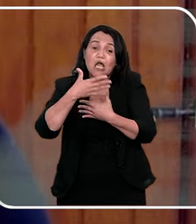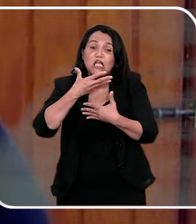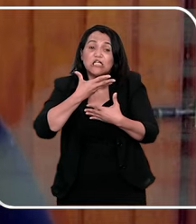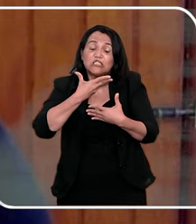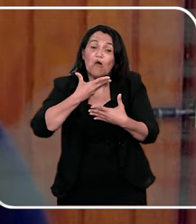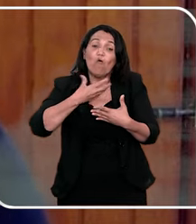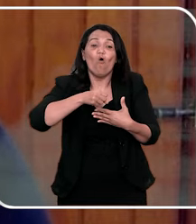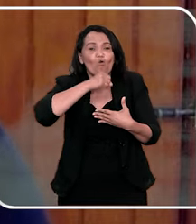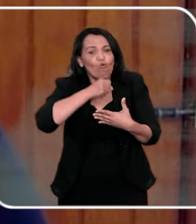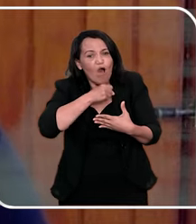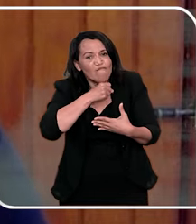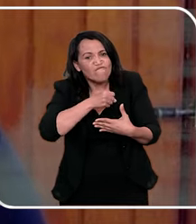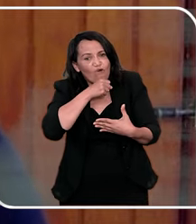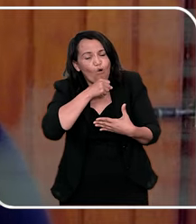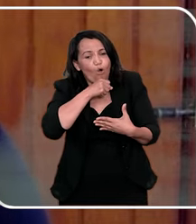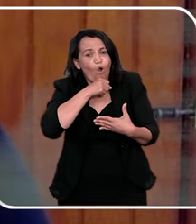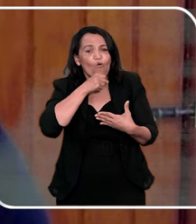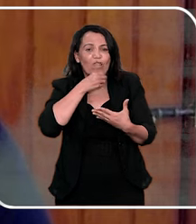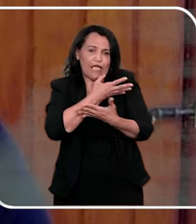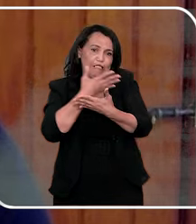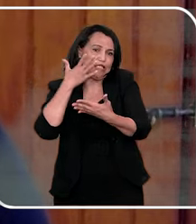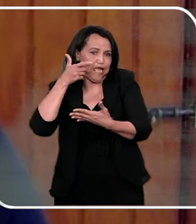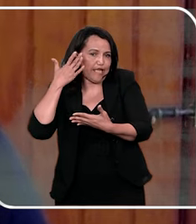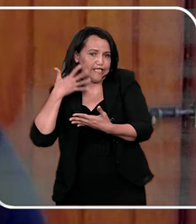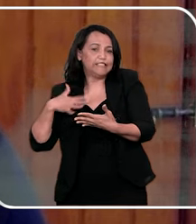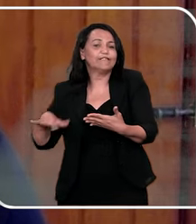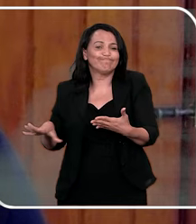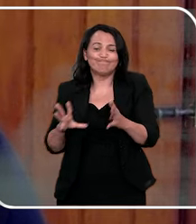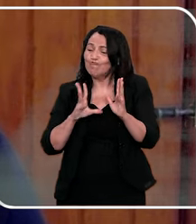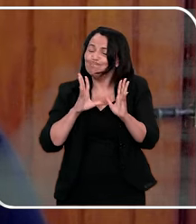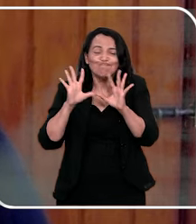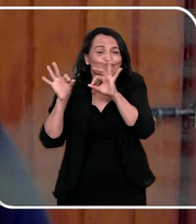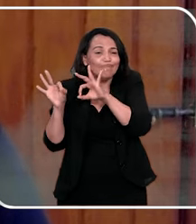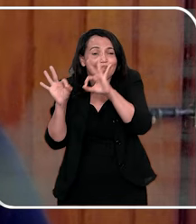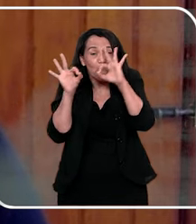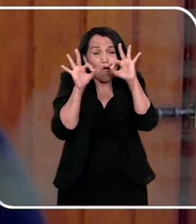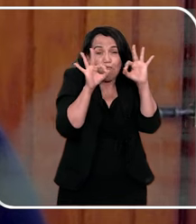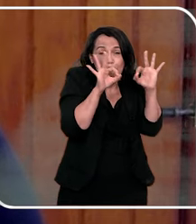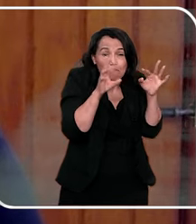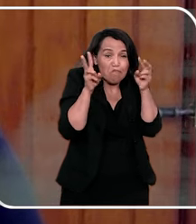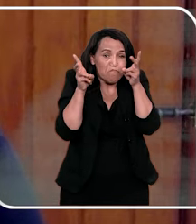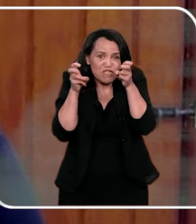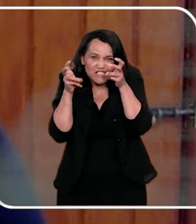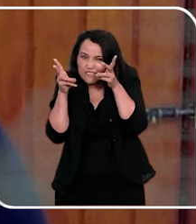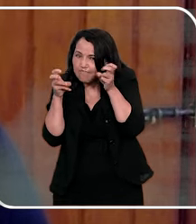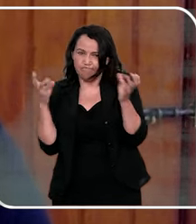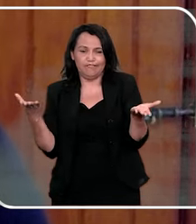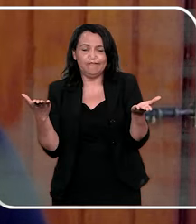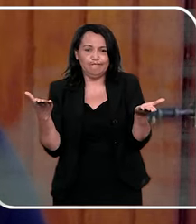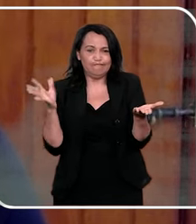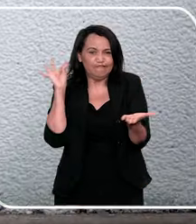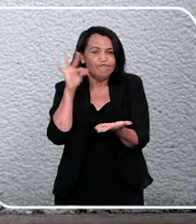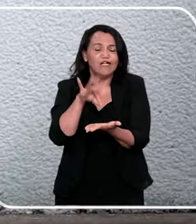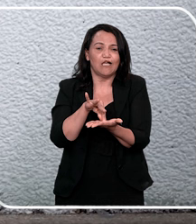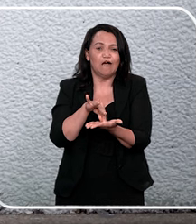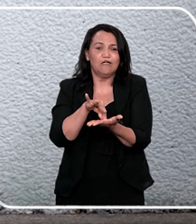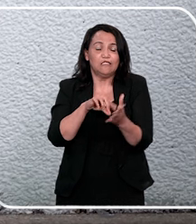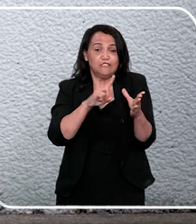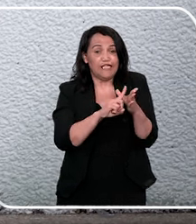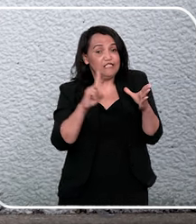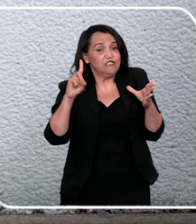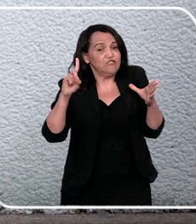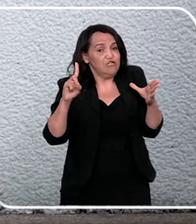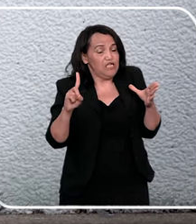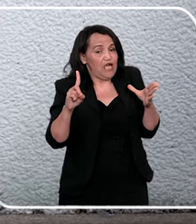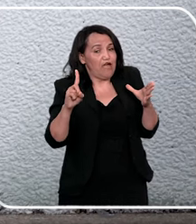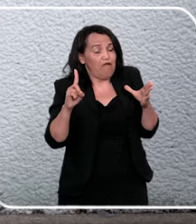e tava abusando do pai, do avô, então, tudo, é, ficar atento, ficar